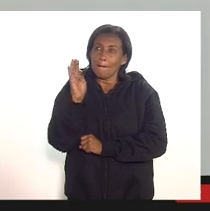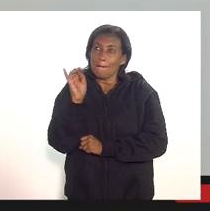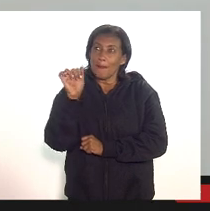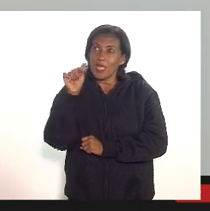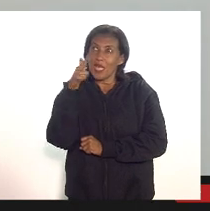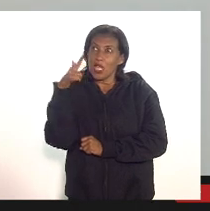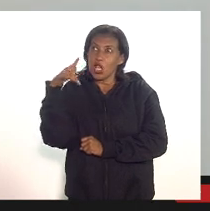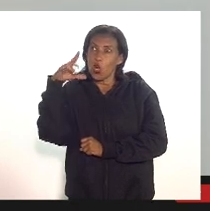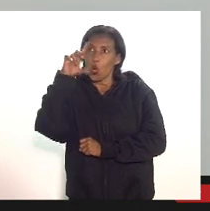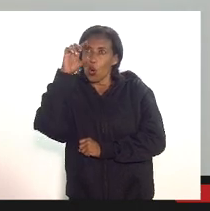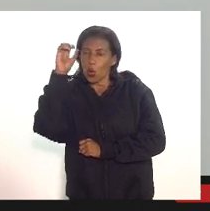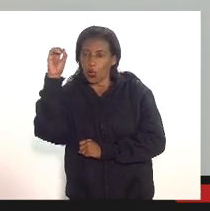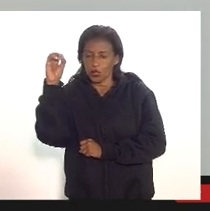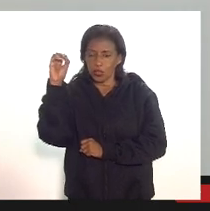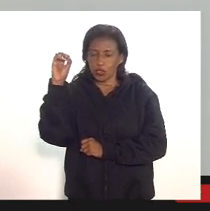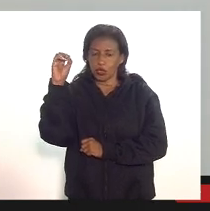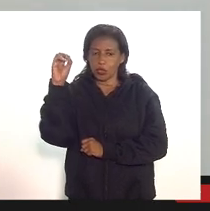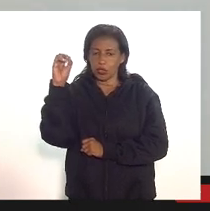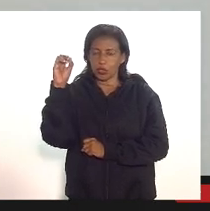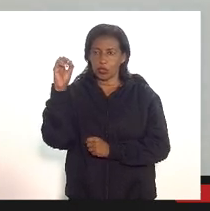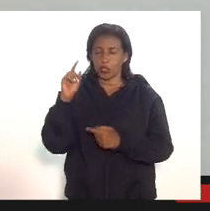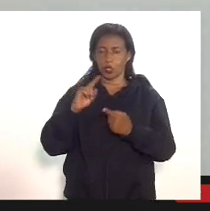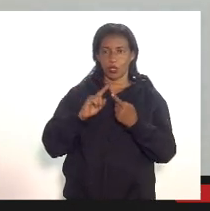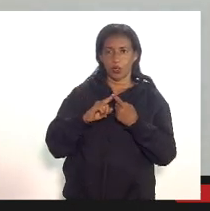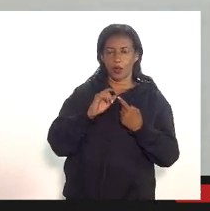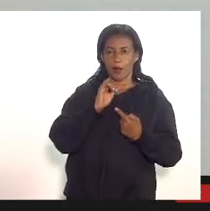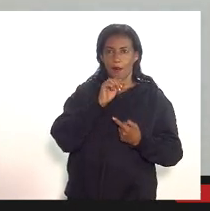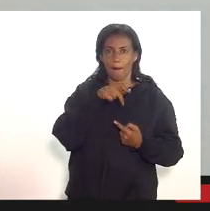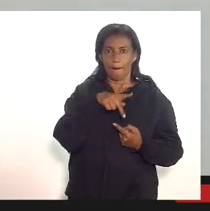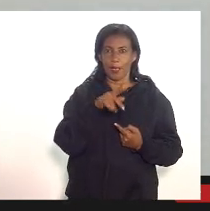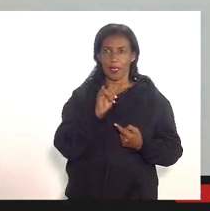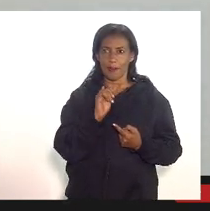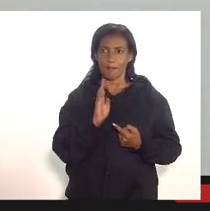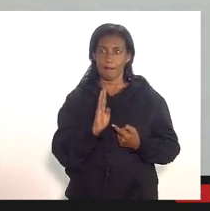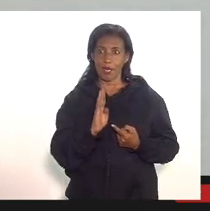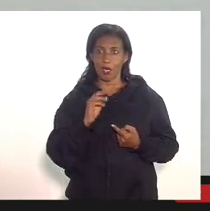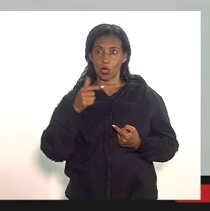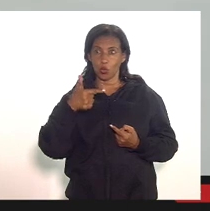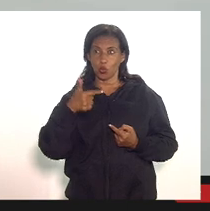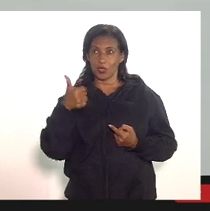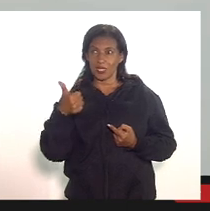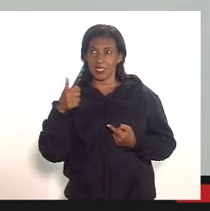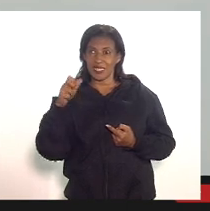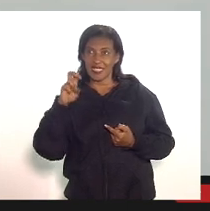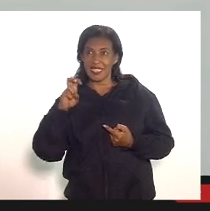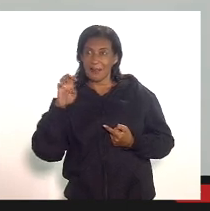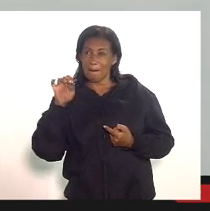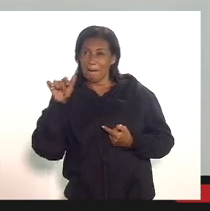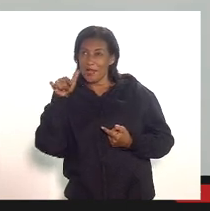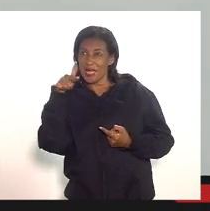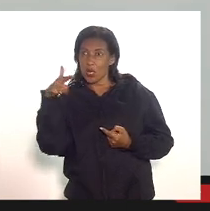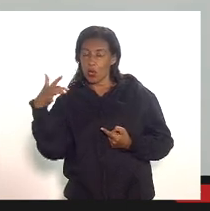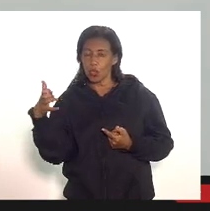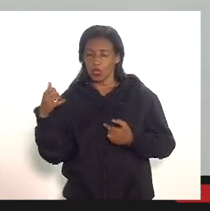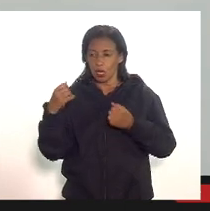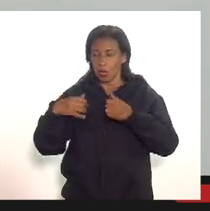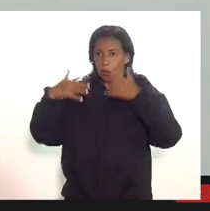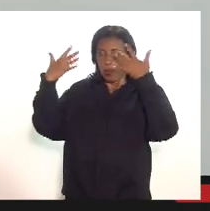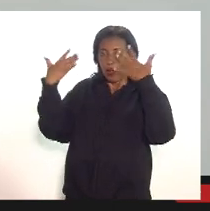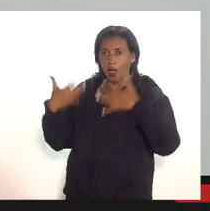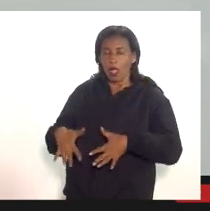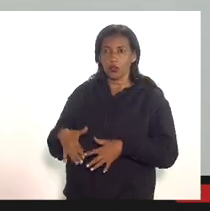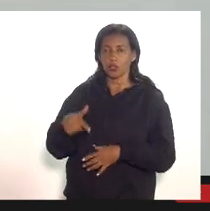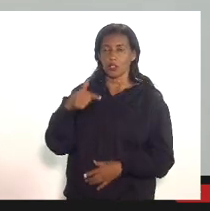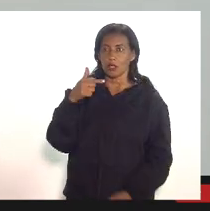&D 215 milhões em 3 meses significa um gasto de 70 milhões